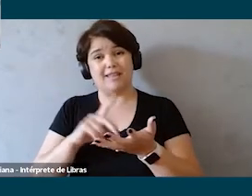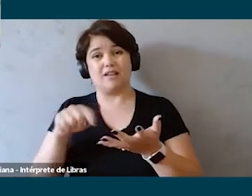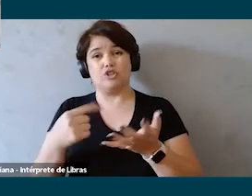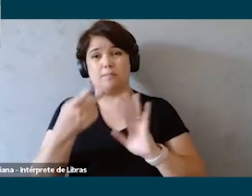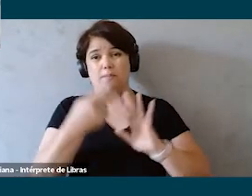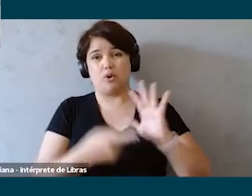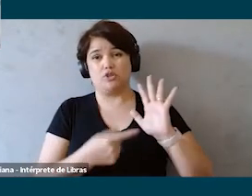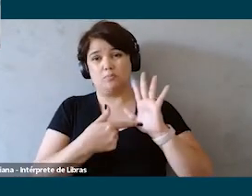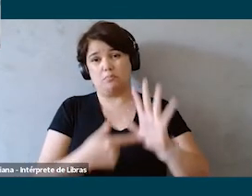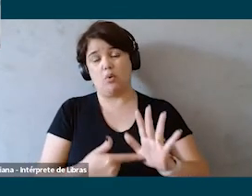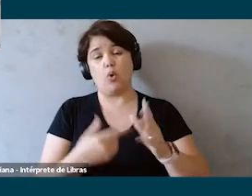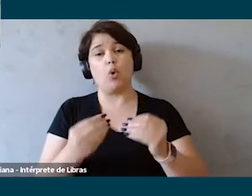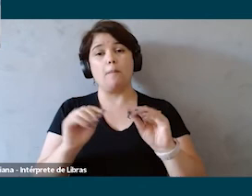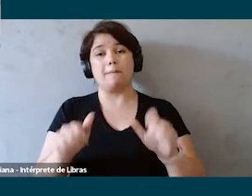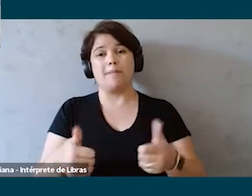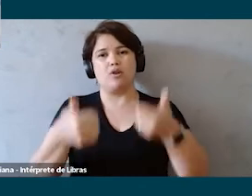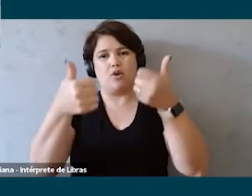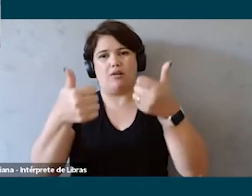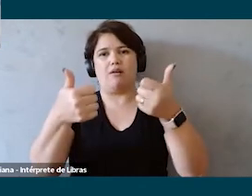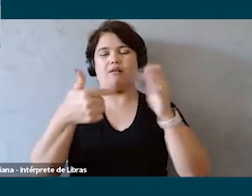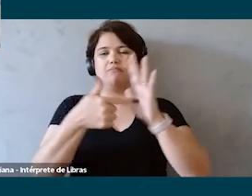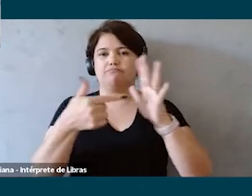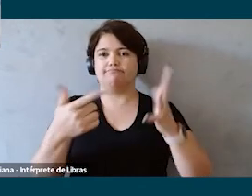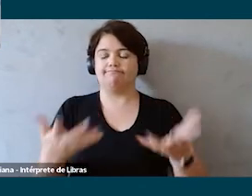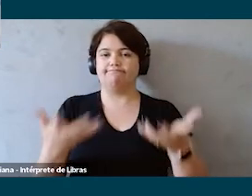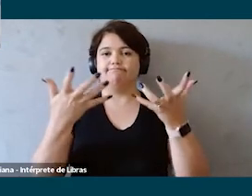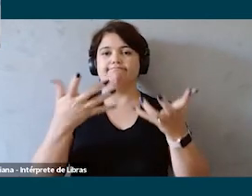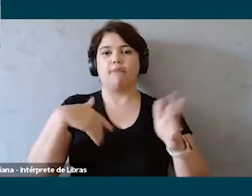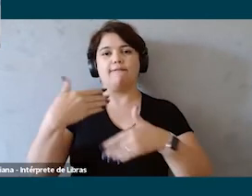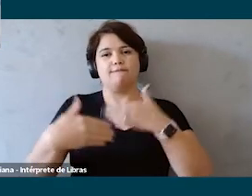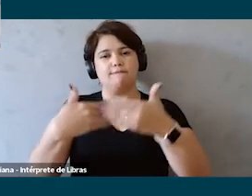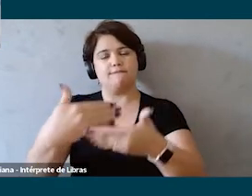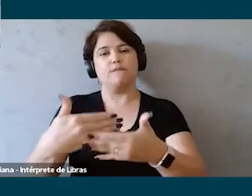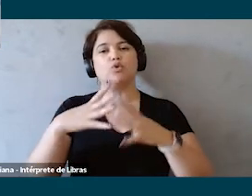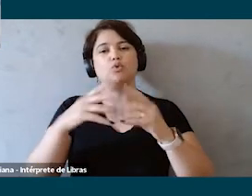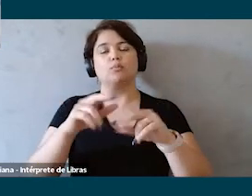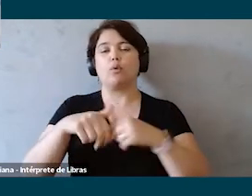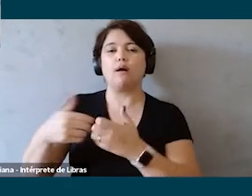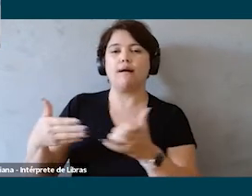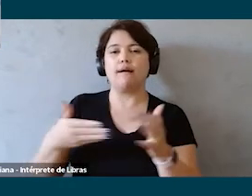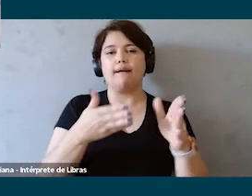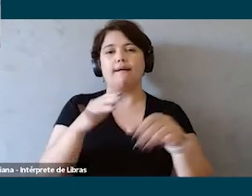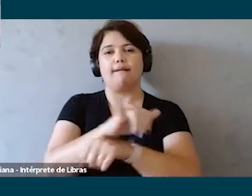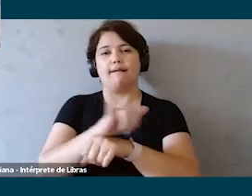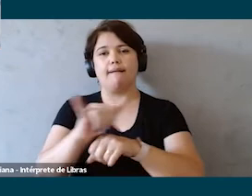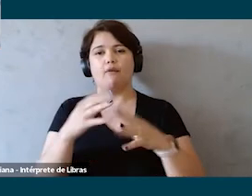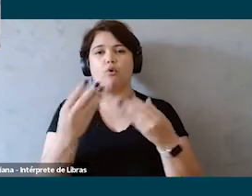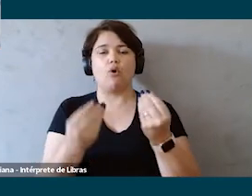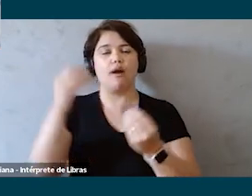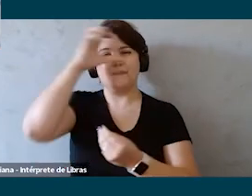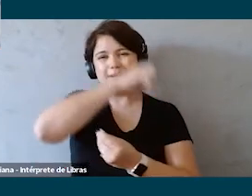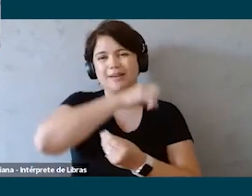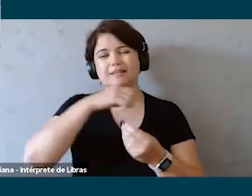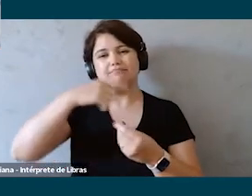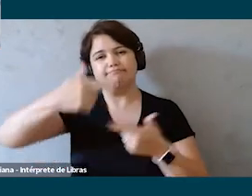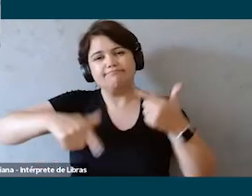a gente traz desse projeto é como melhorar e evoluir essa relação então é muito por este caminho de